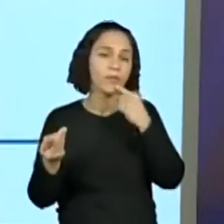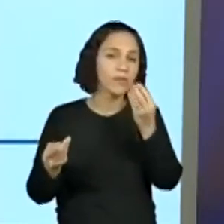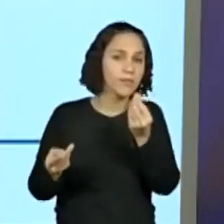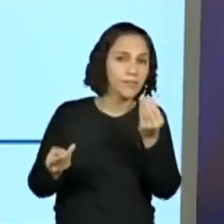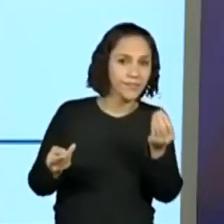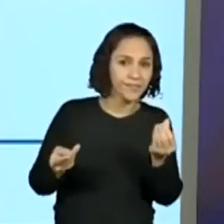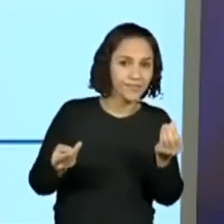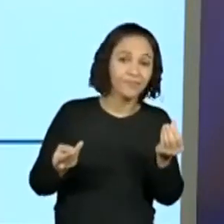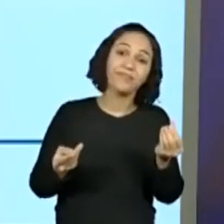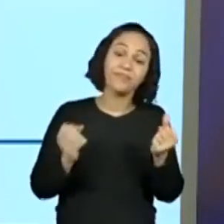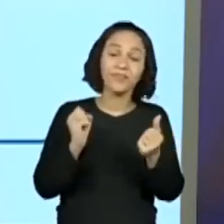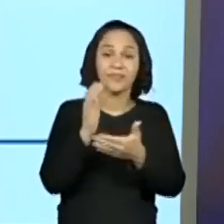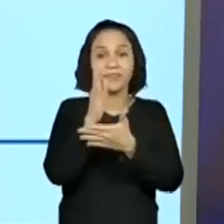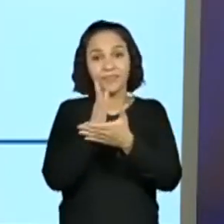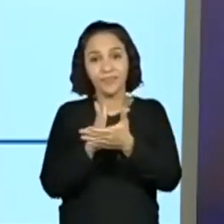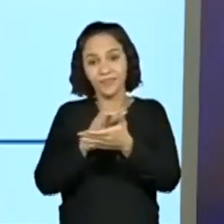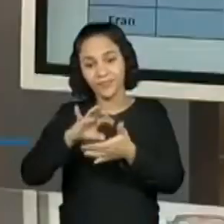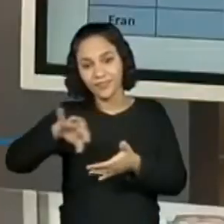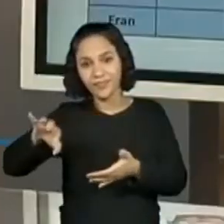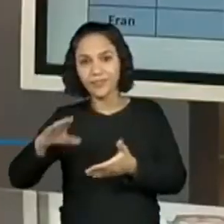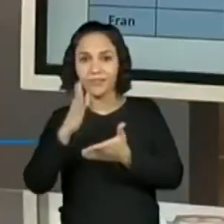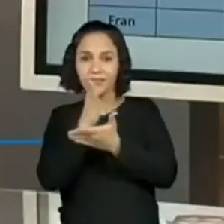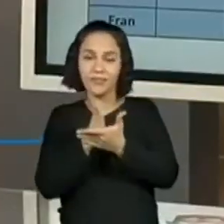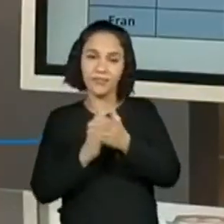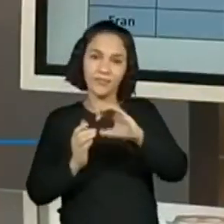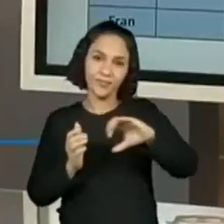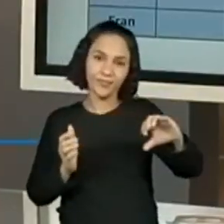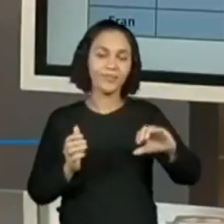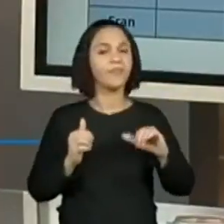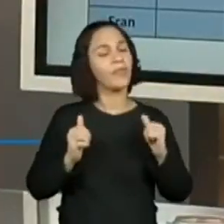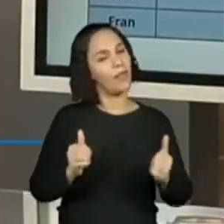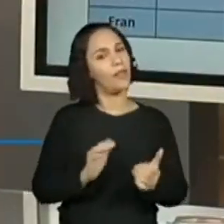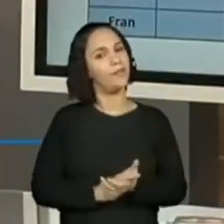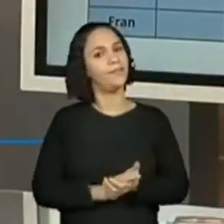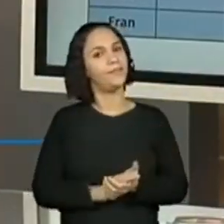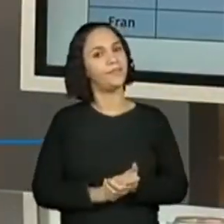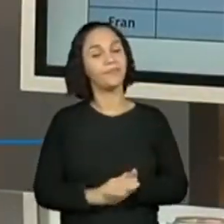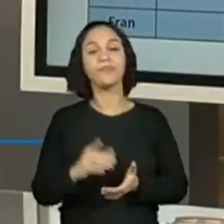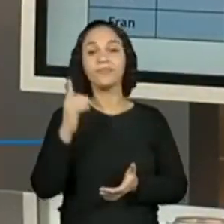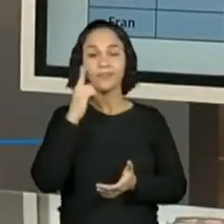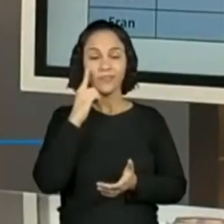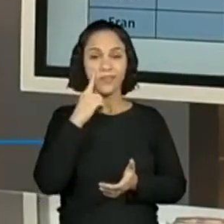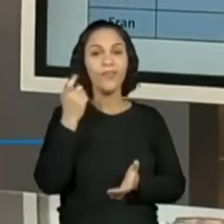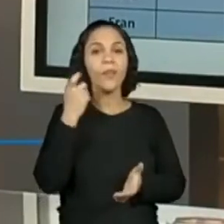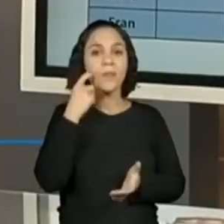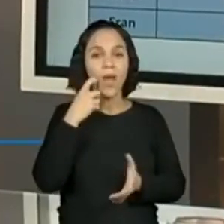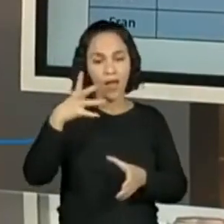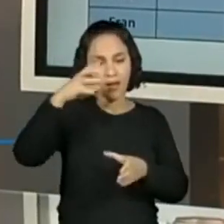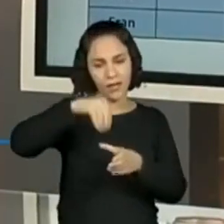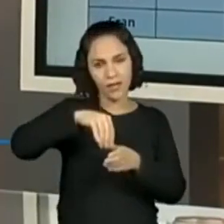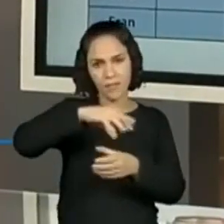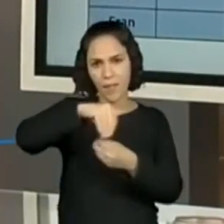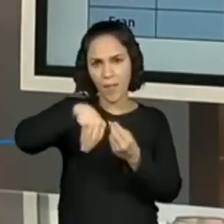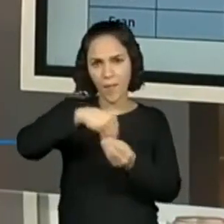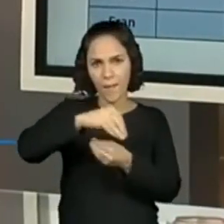metade para cada uma. Metade para cada uma, certo. Então, aqui a gente tem balas de sabor de maçã e